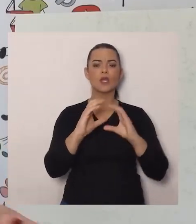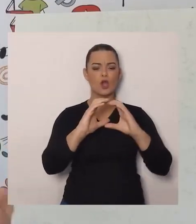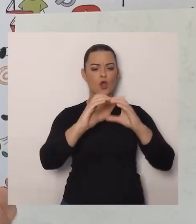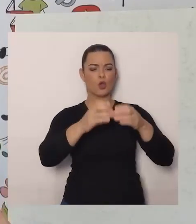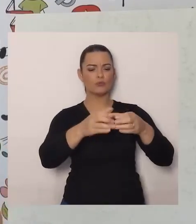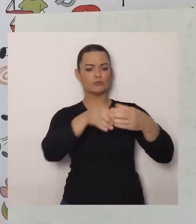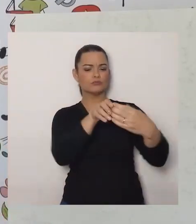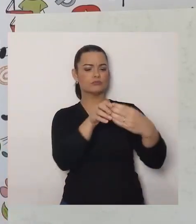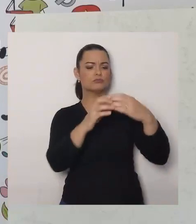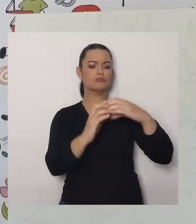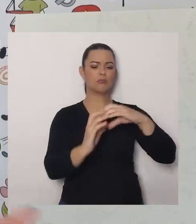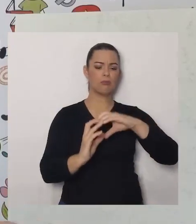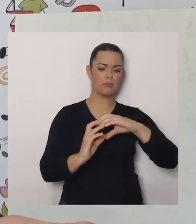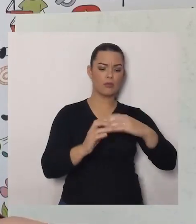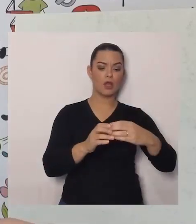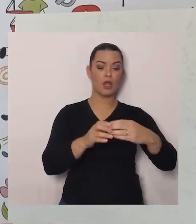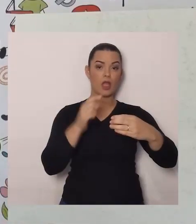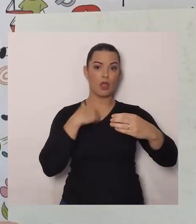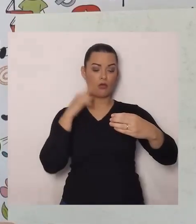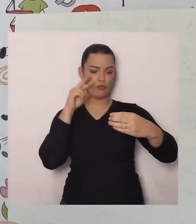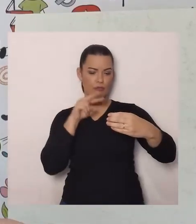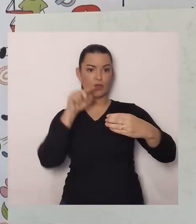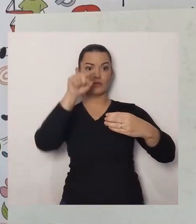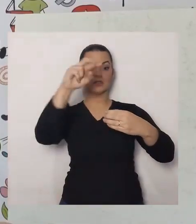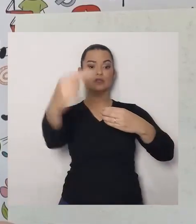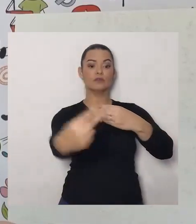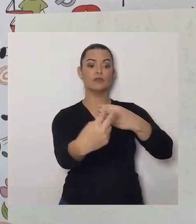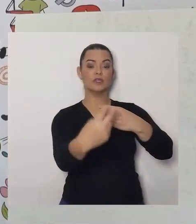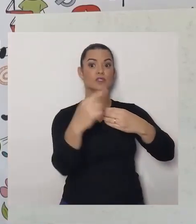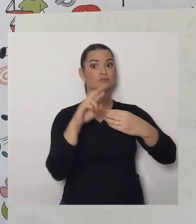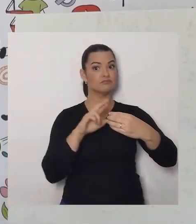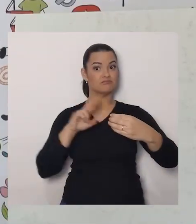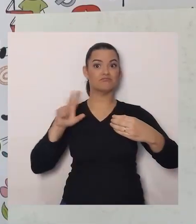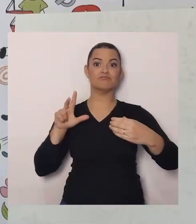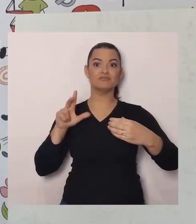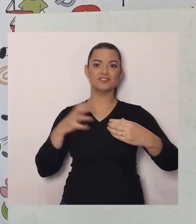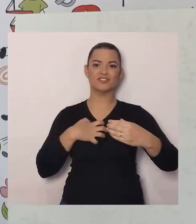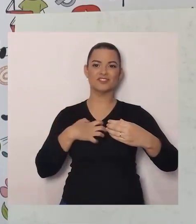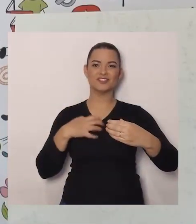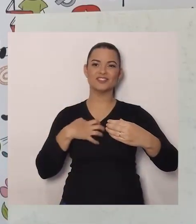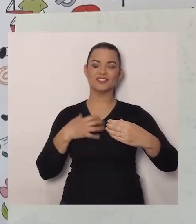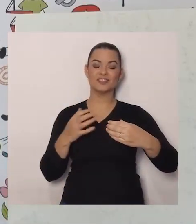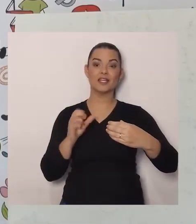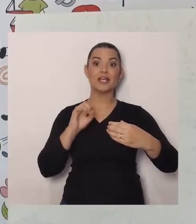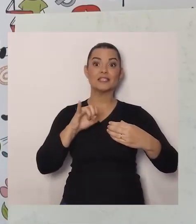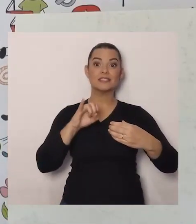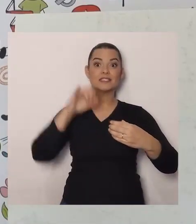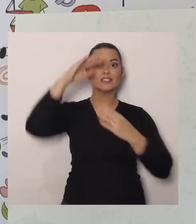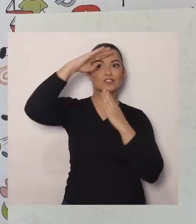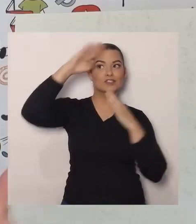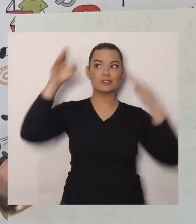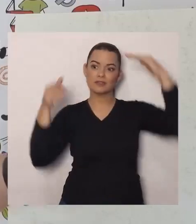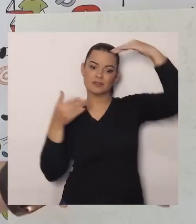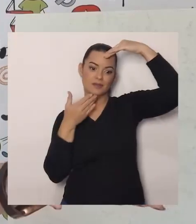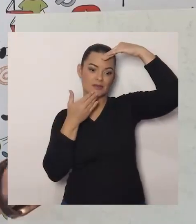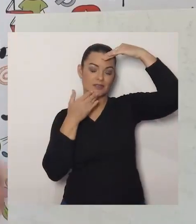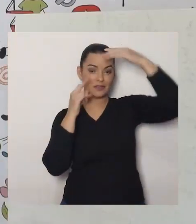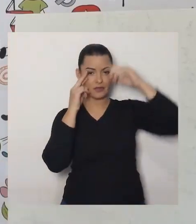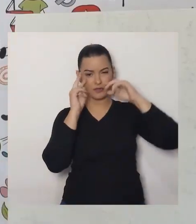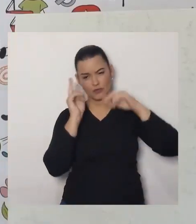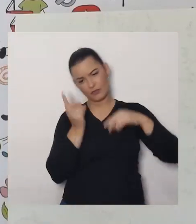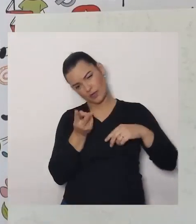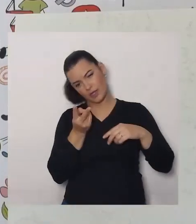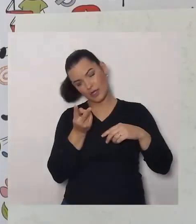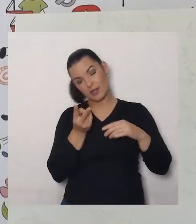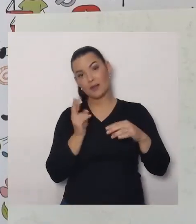posições diferentes, O nosso ponto de vista, O Muda, Se estivermos olhando, De cabeça para baixo, Muda